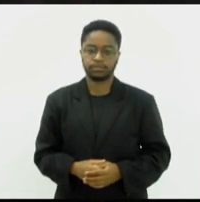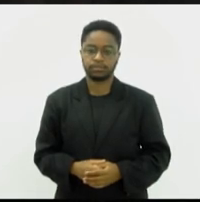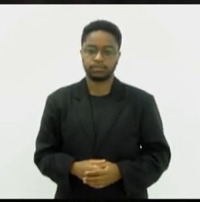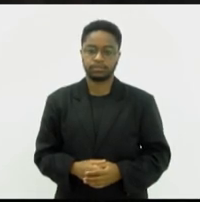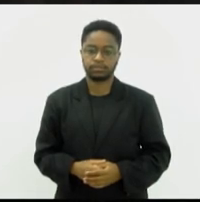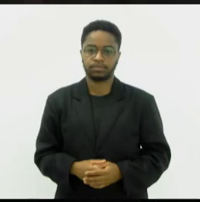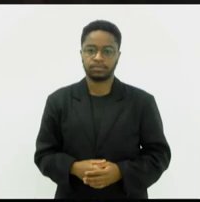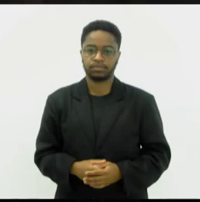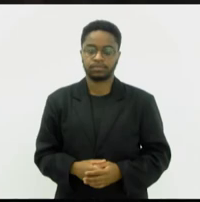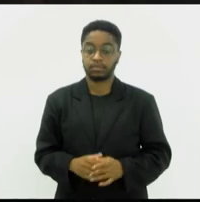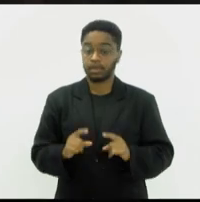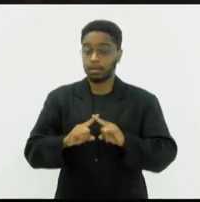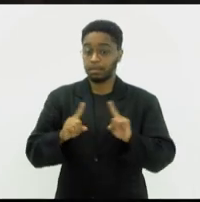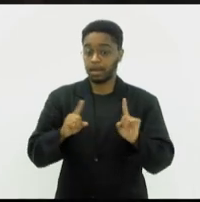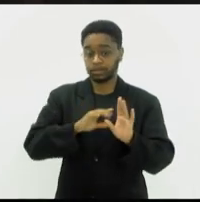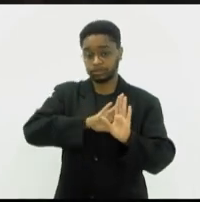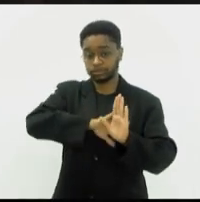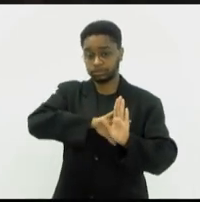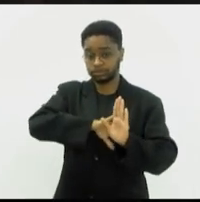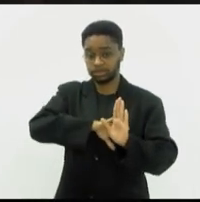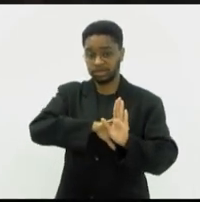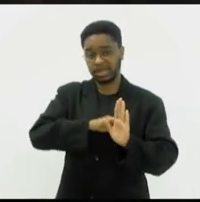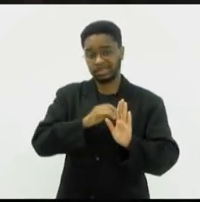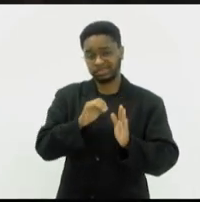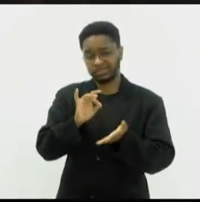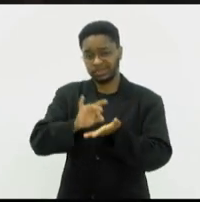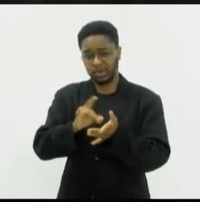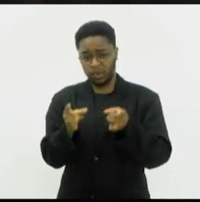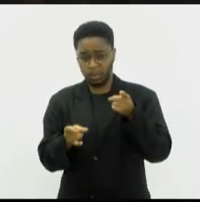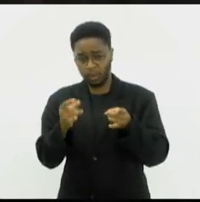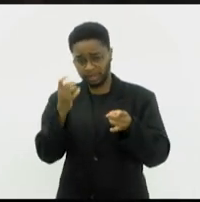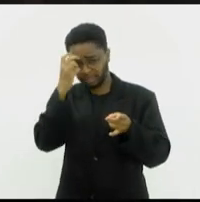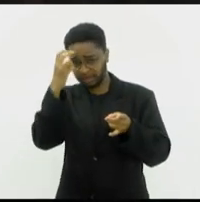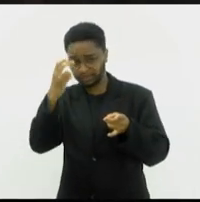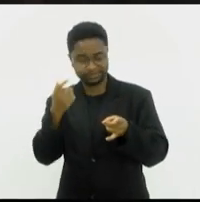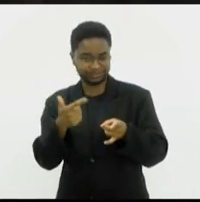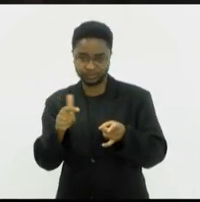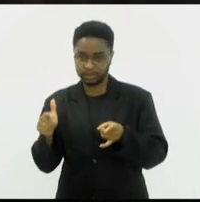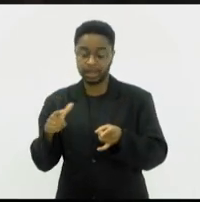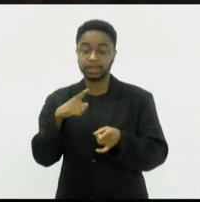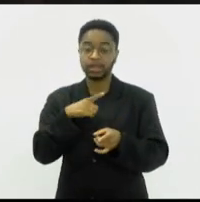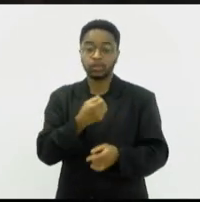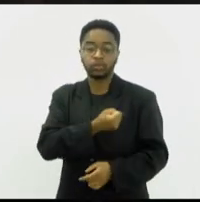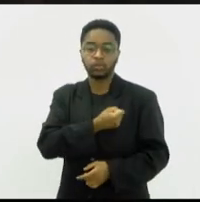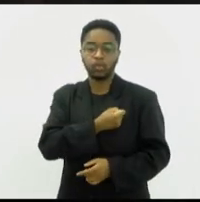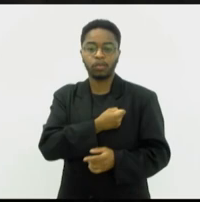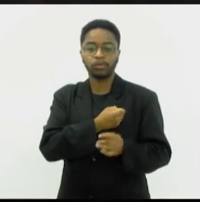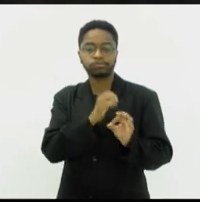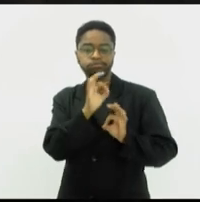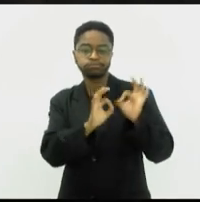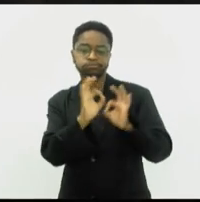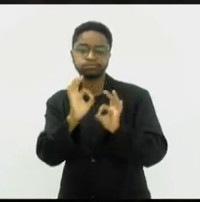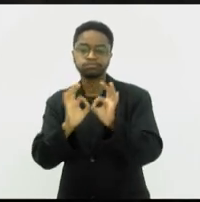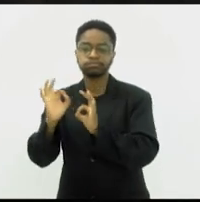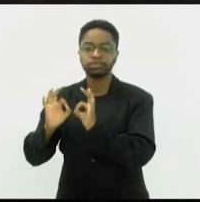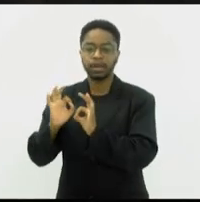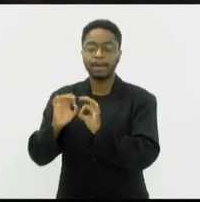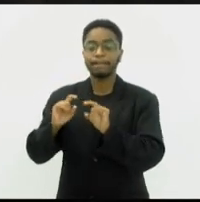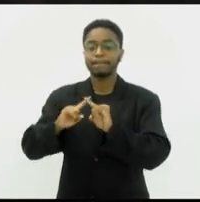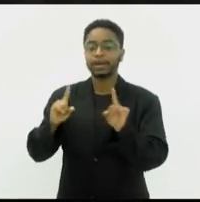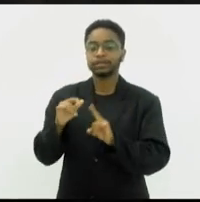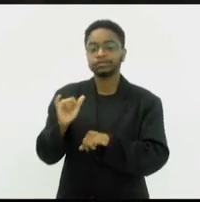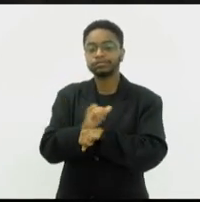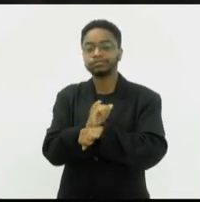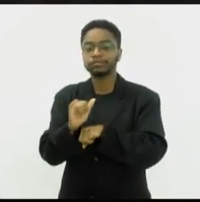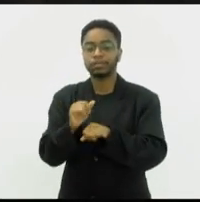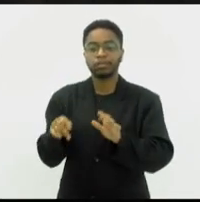que de inteligência não tem nada, são grandes algoritmos que são instrumentos